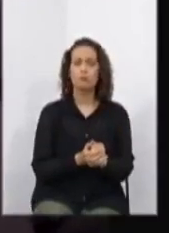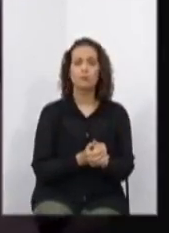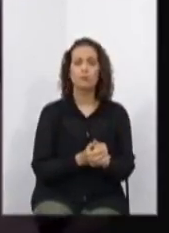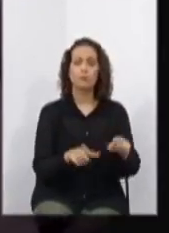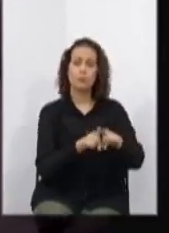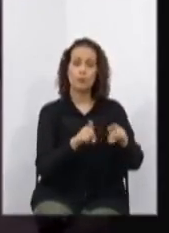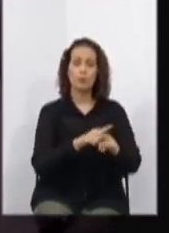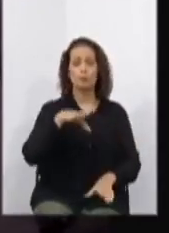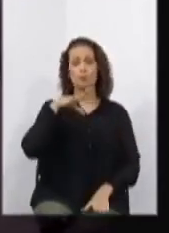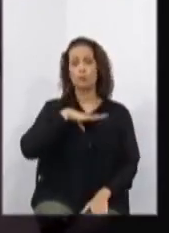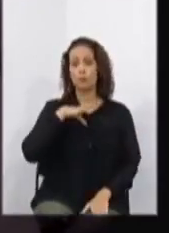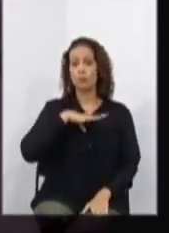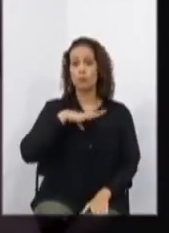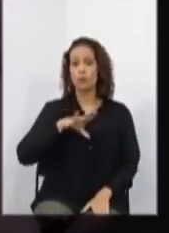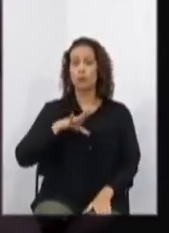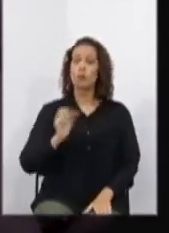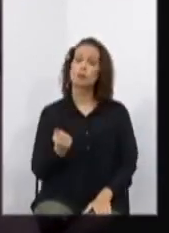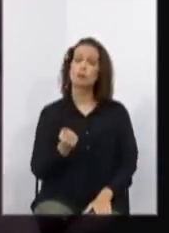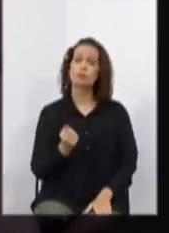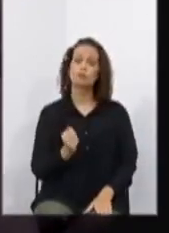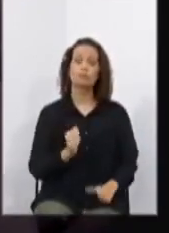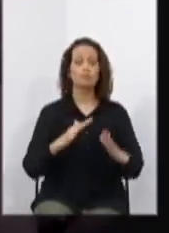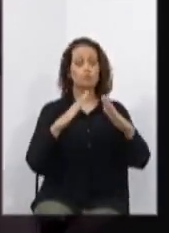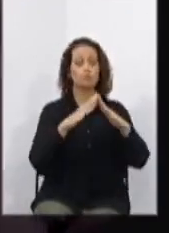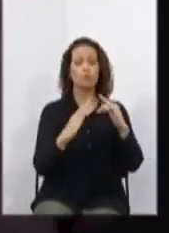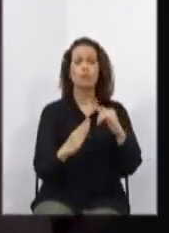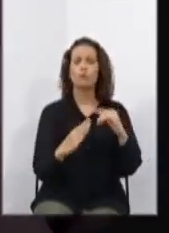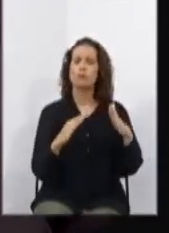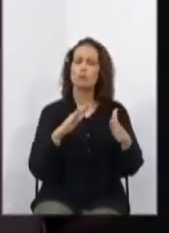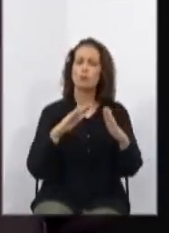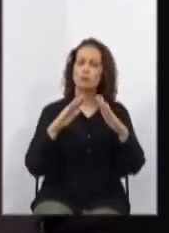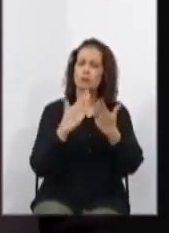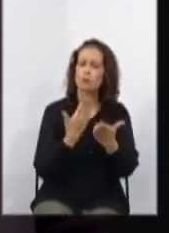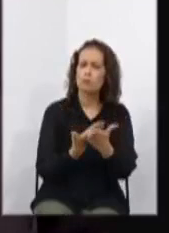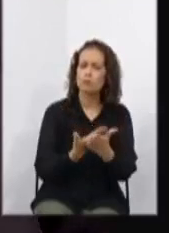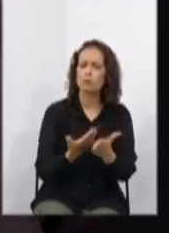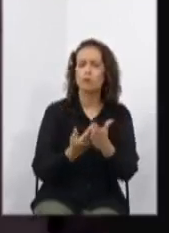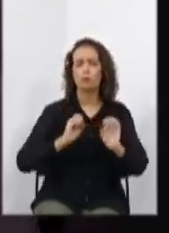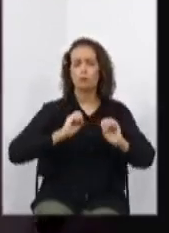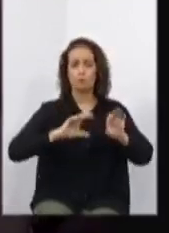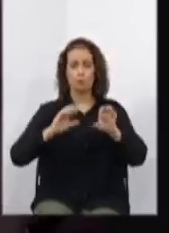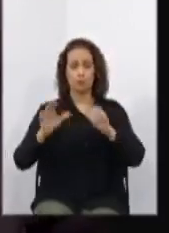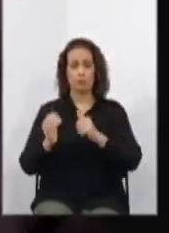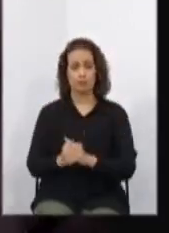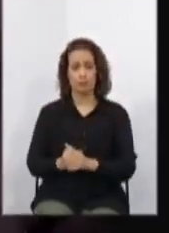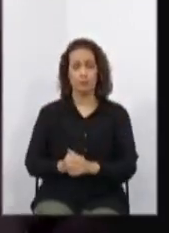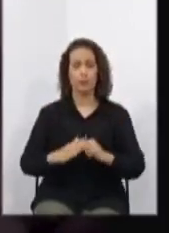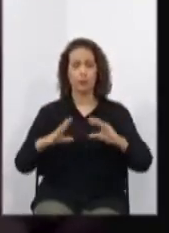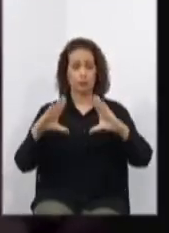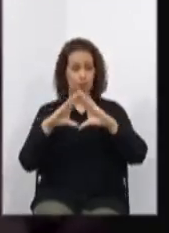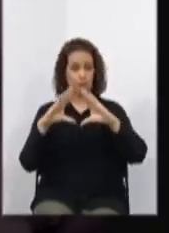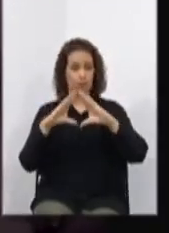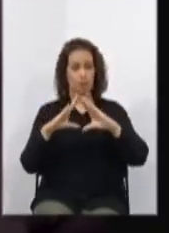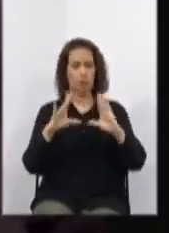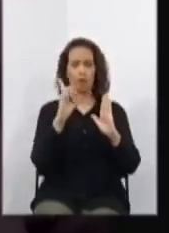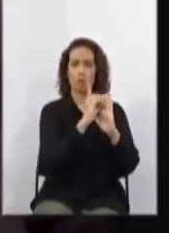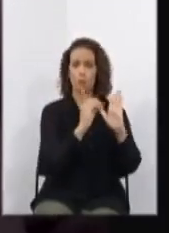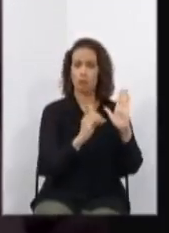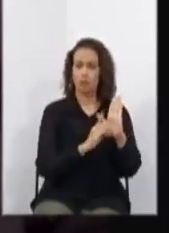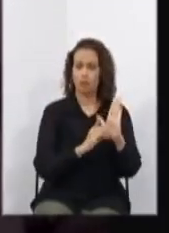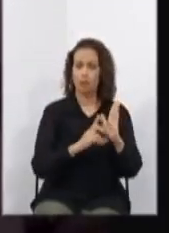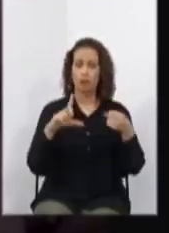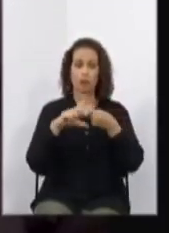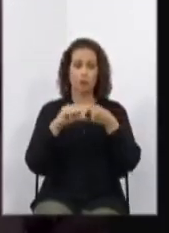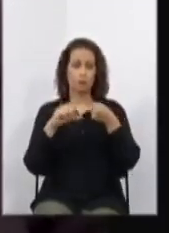língua portuguesa na rede estadual de ensino. A Assembleia Legislativa do Estado de Minas Gerais decreta, artigo